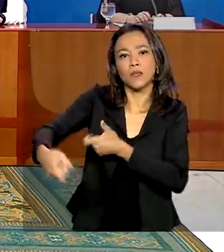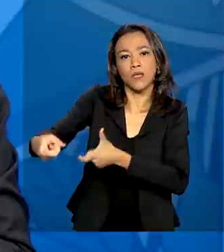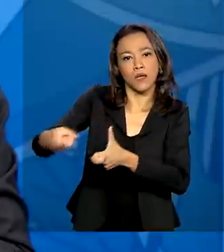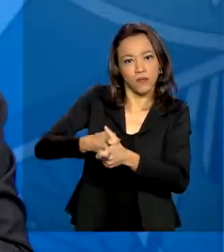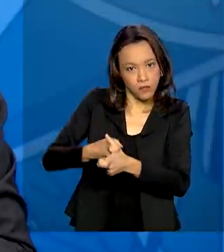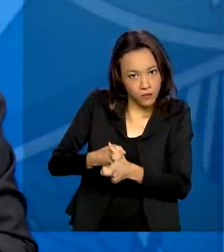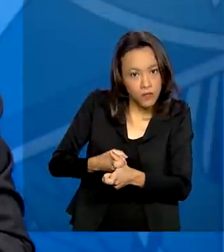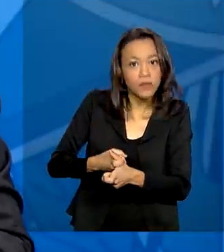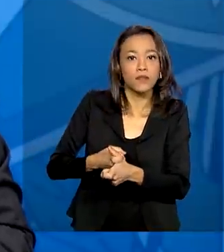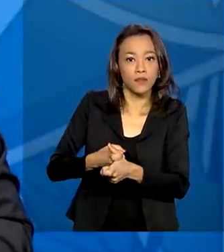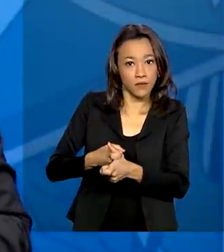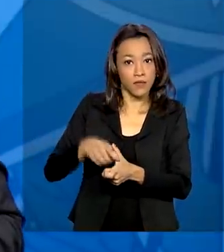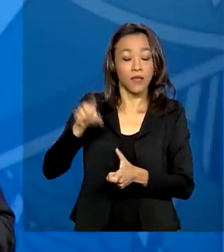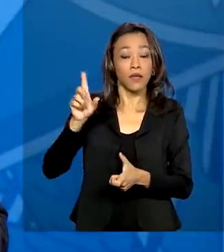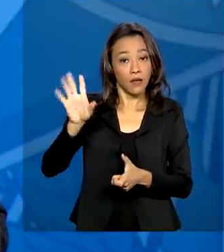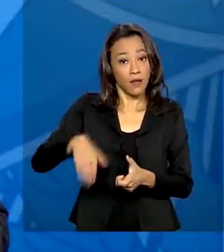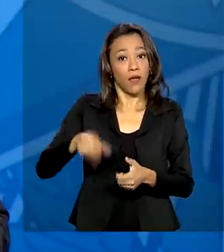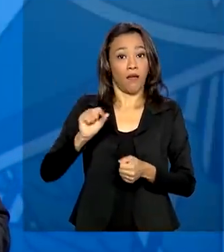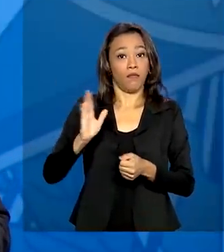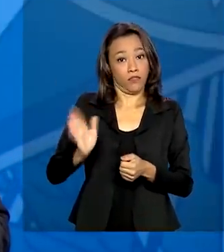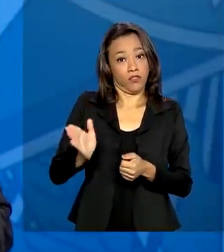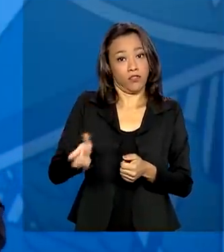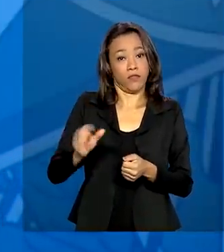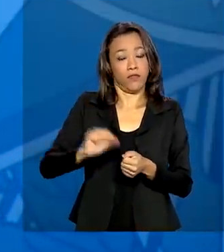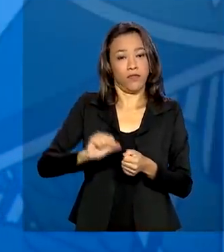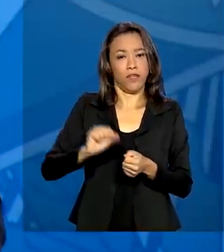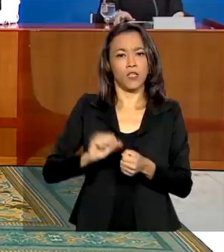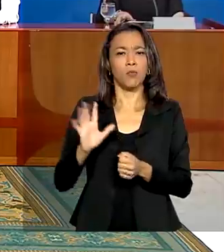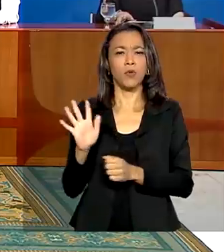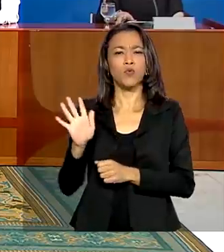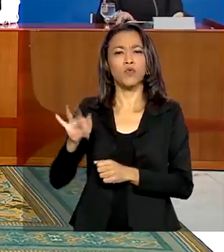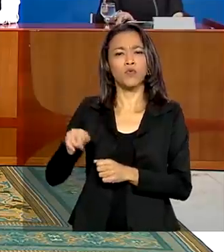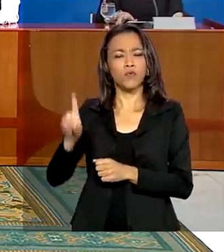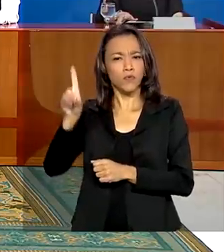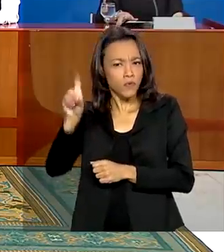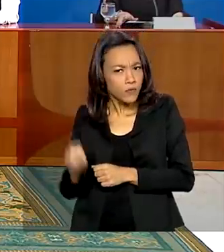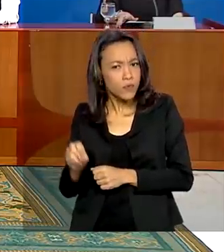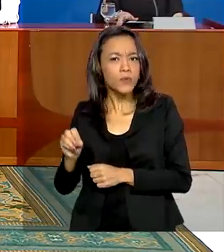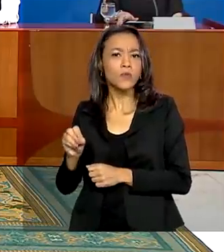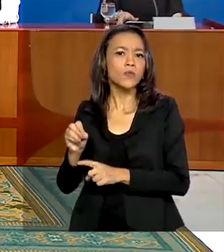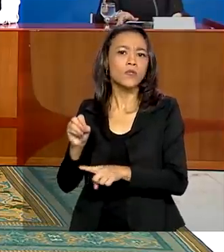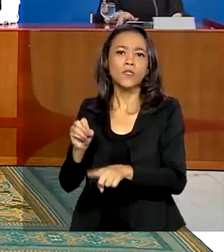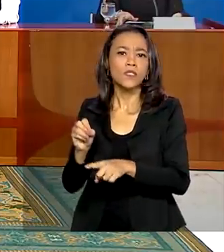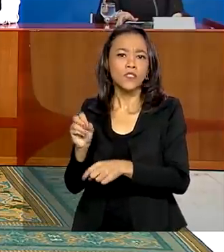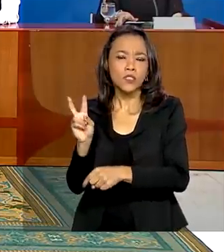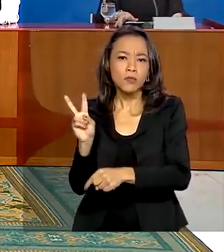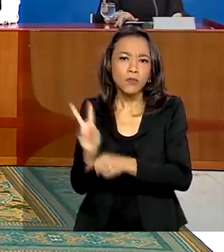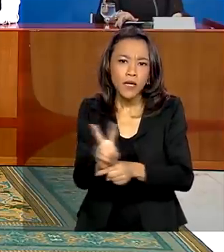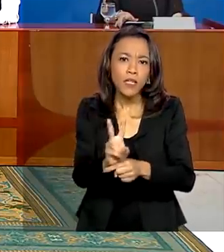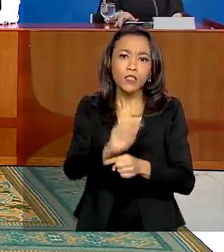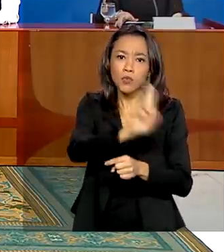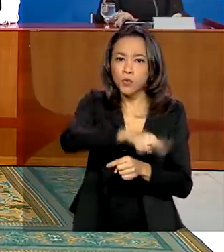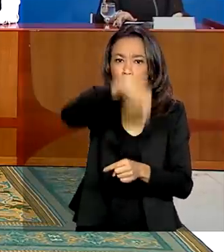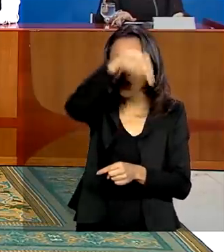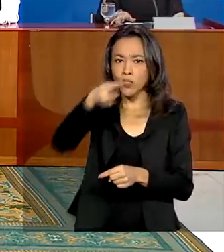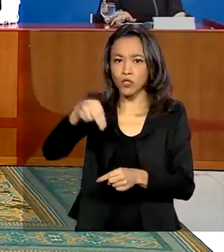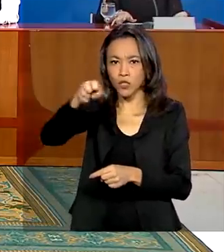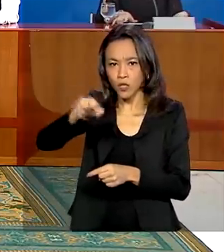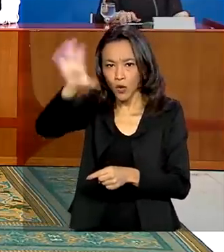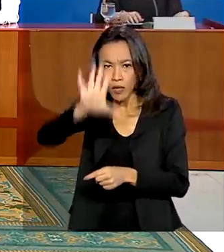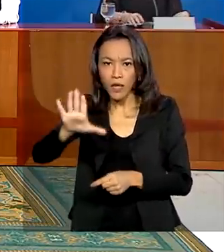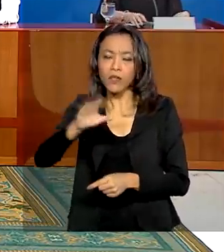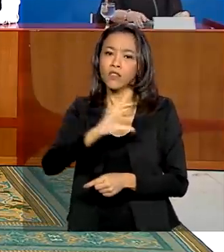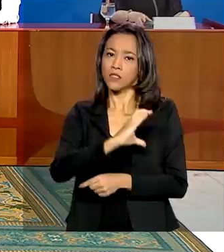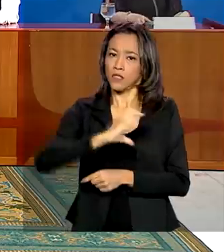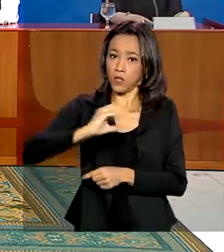ativas feitas com recursos dos Fundos Constitucionais de Financiamento do Nordeste, do Norte e do Centro-Oeste.